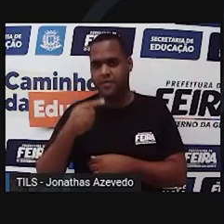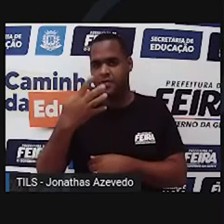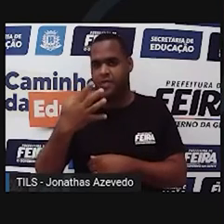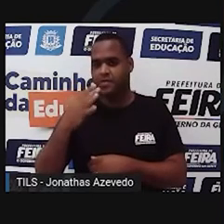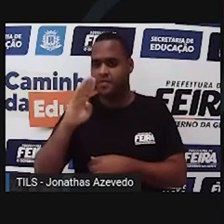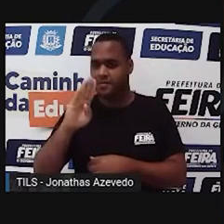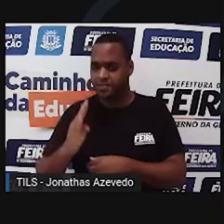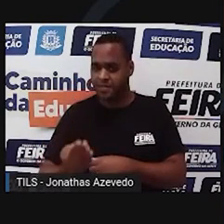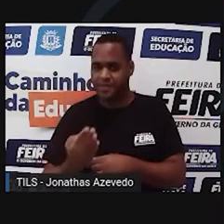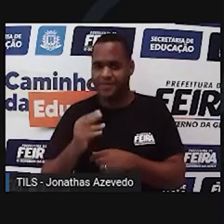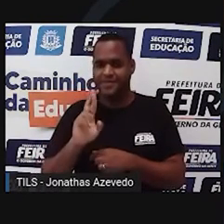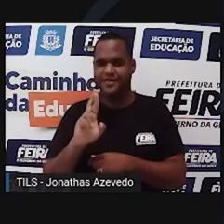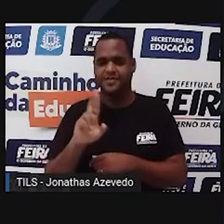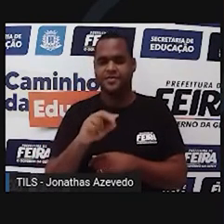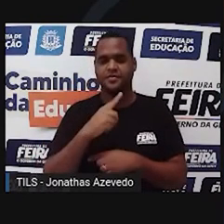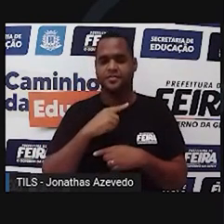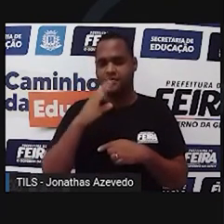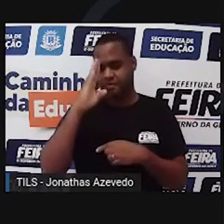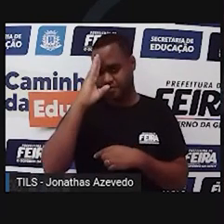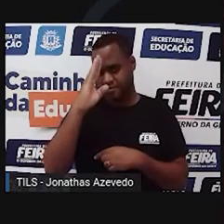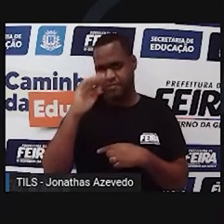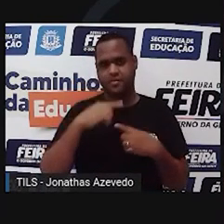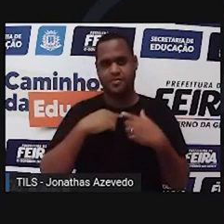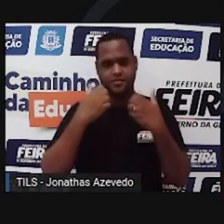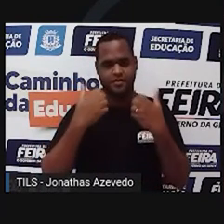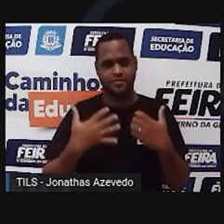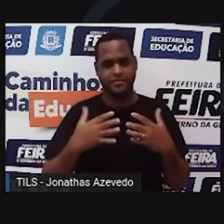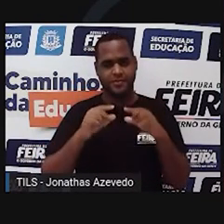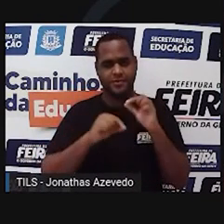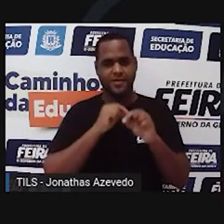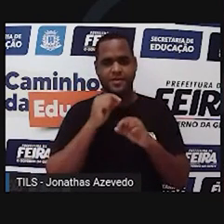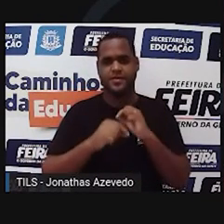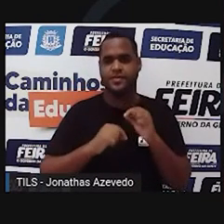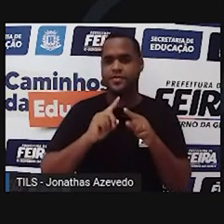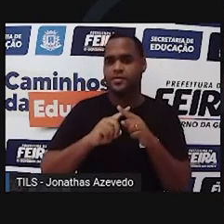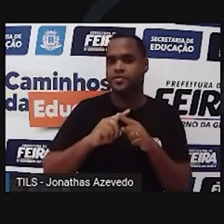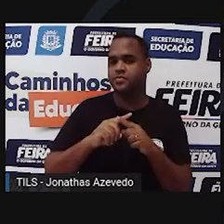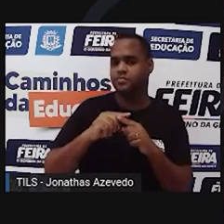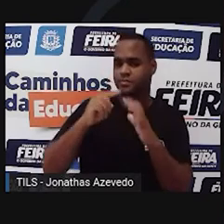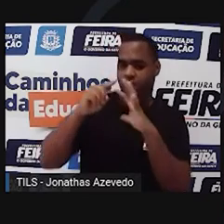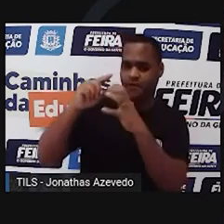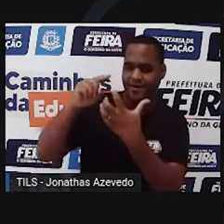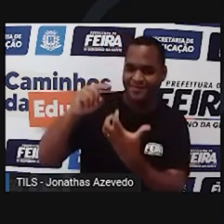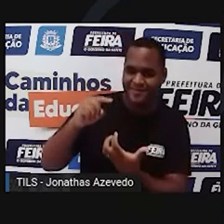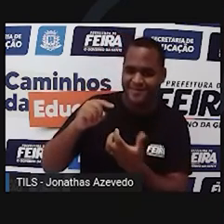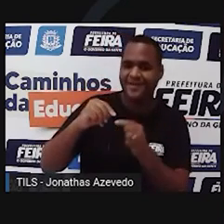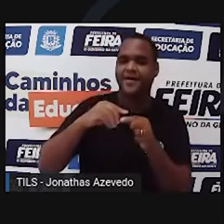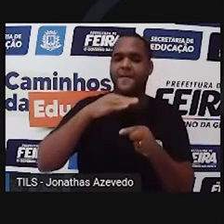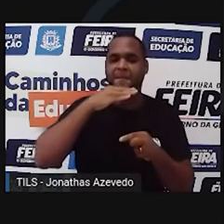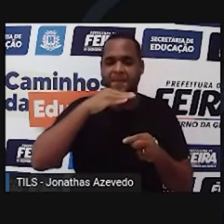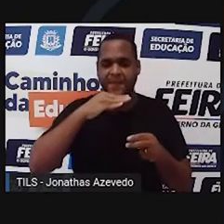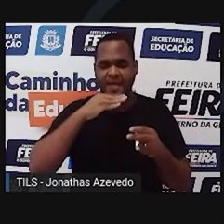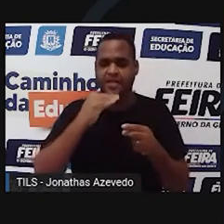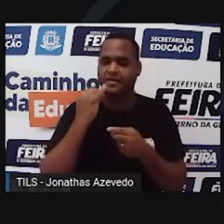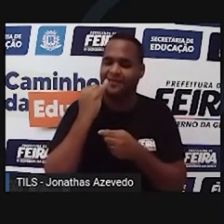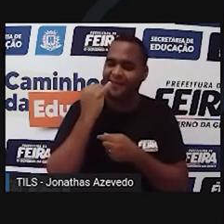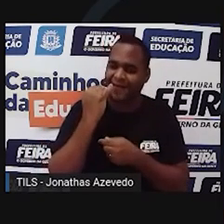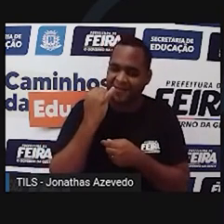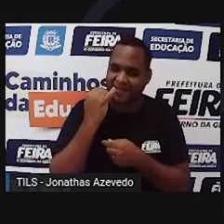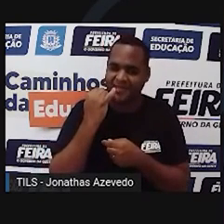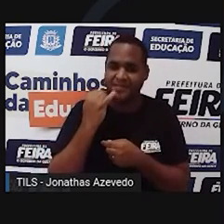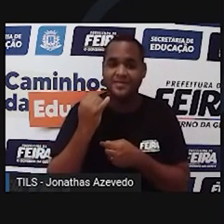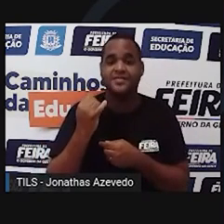reais, oriundos principalmente da produção de uva, manga e goiaba. É